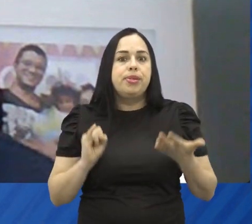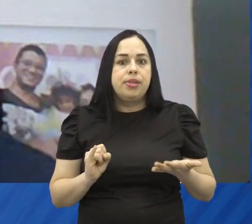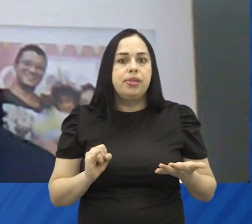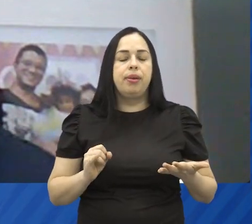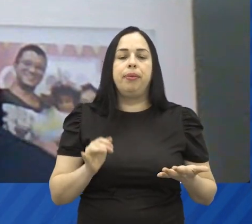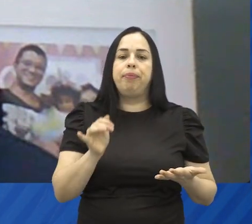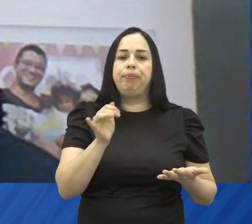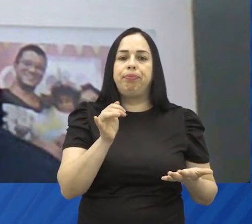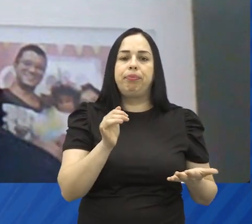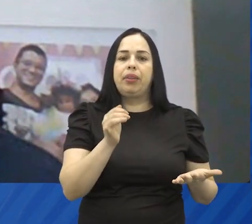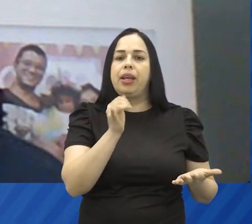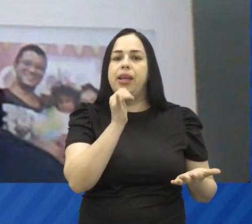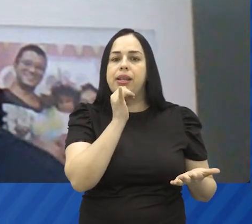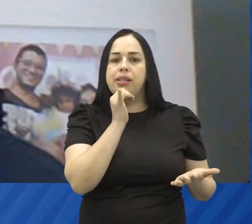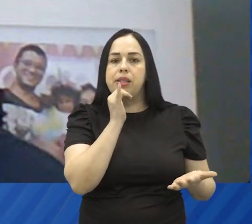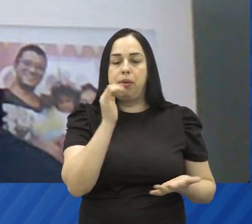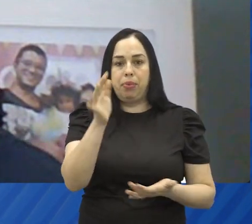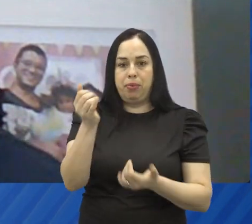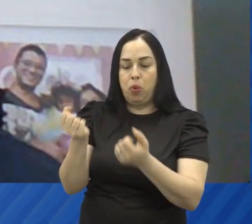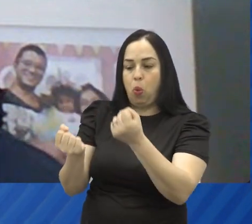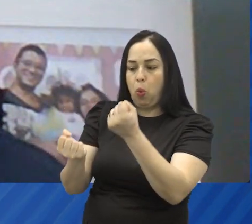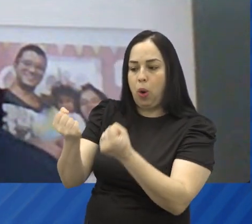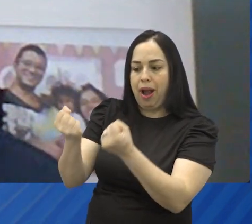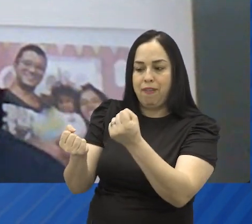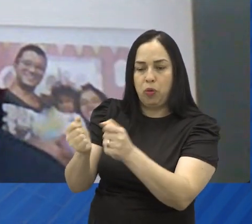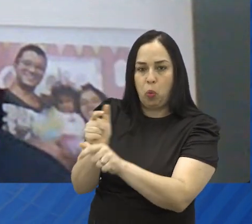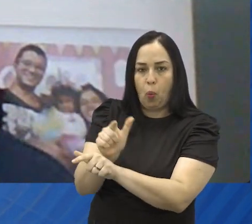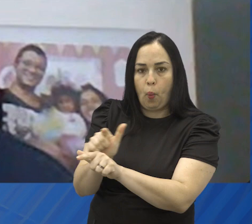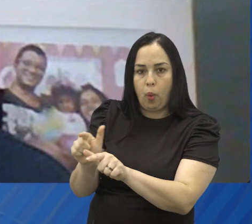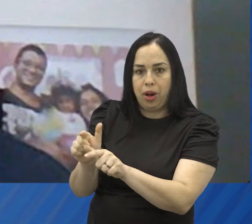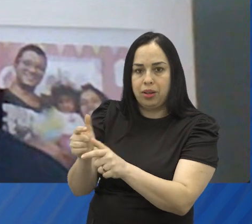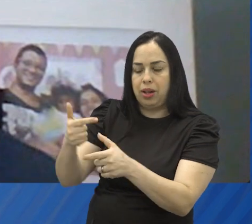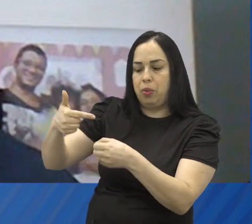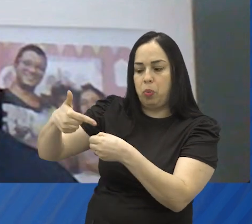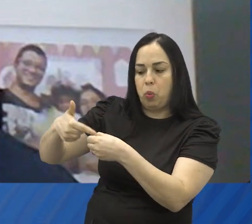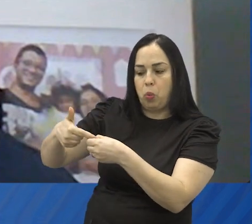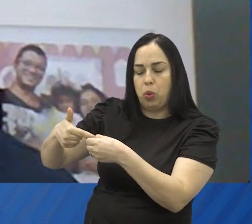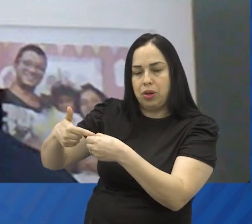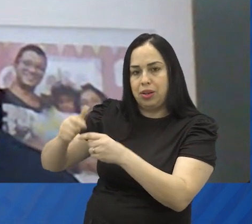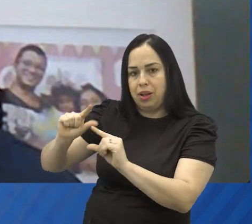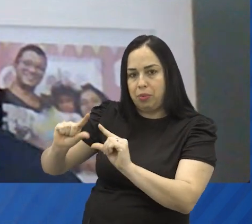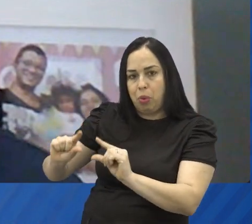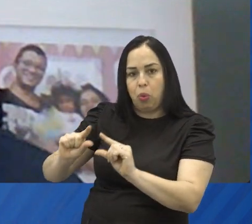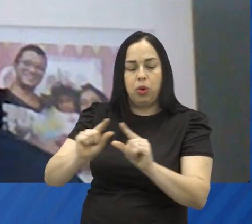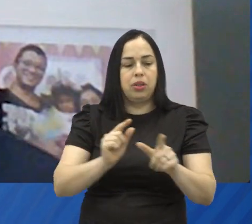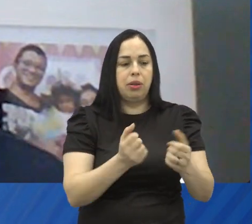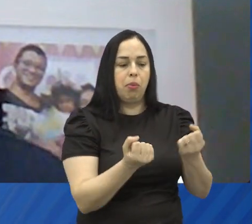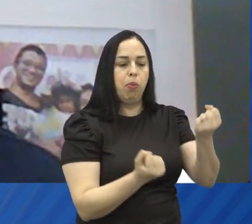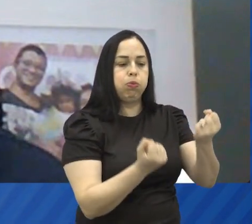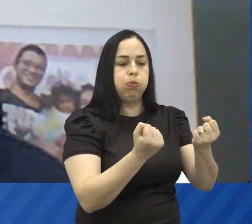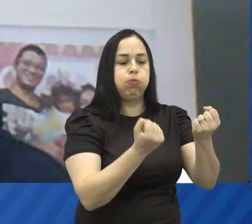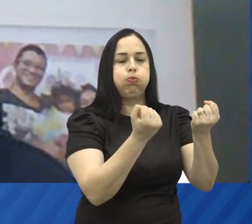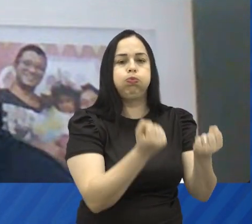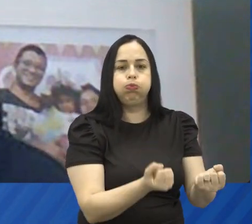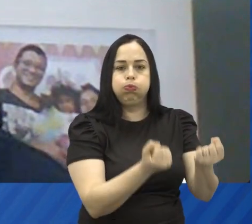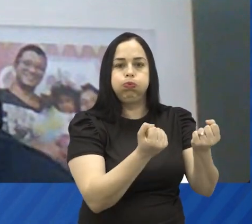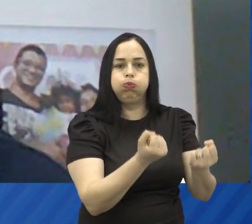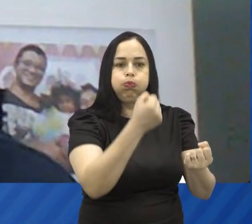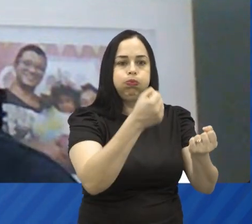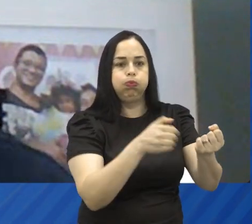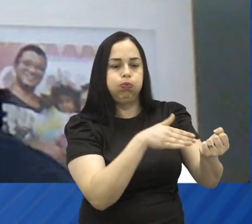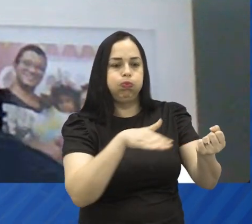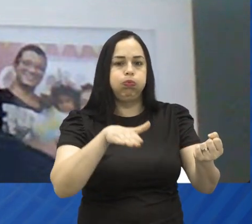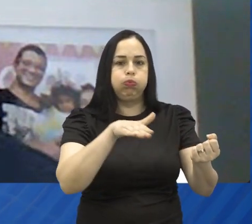você tiver com um carro vazio, você gasta uma quantidade de combustível. Se você estiver com um carro extremamente